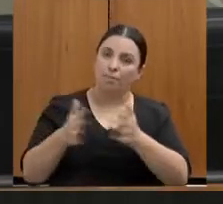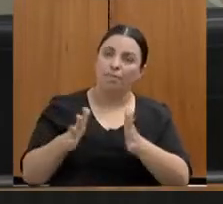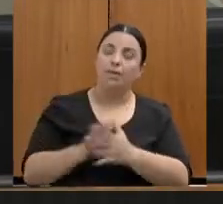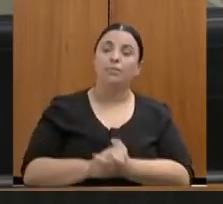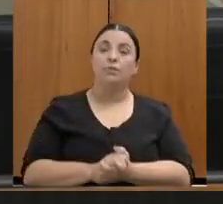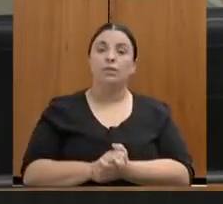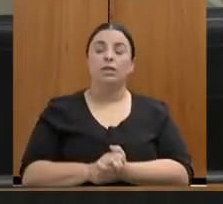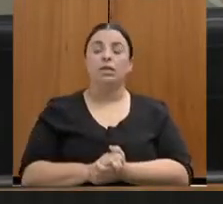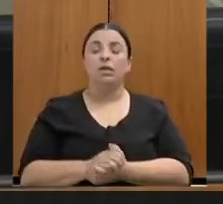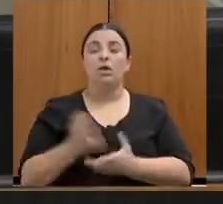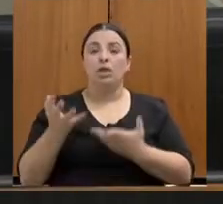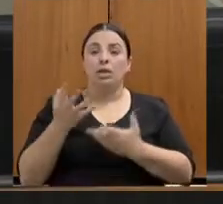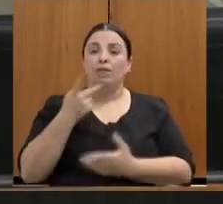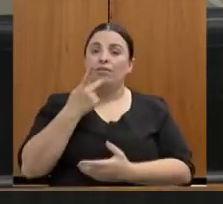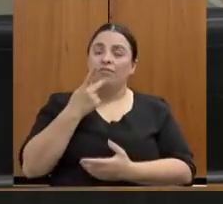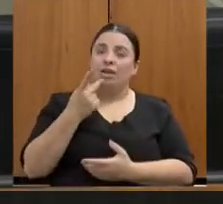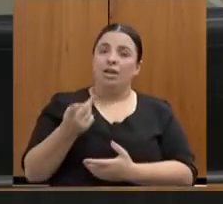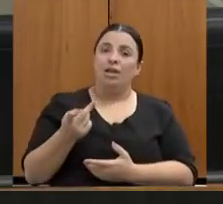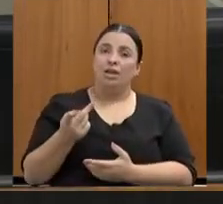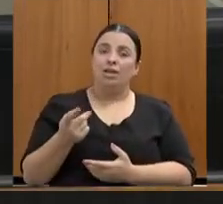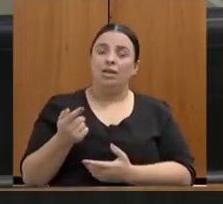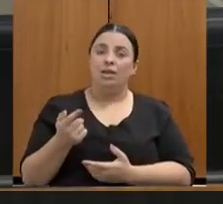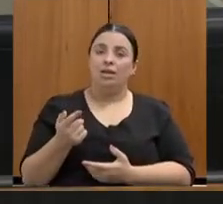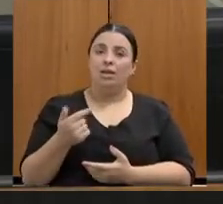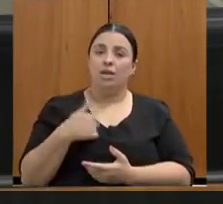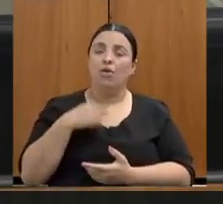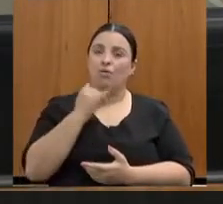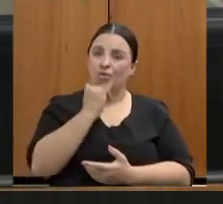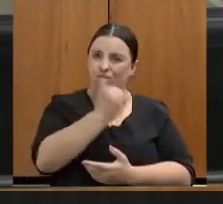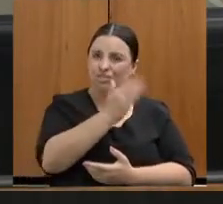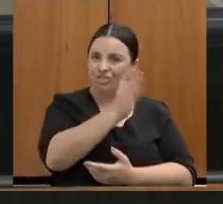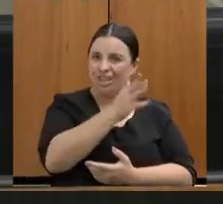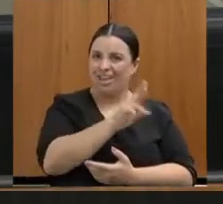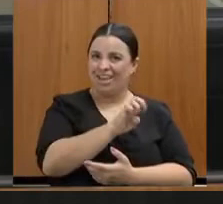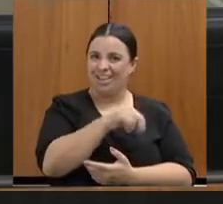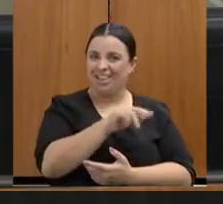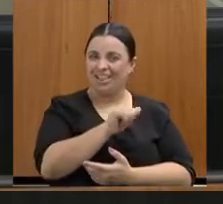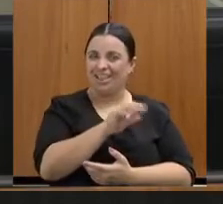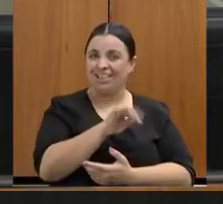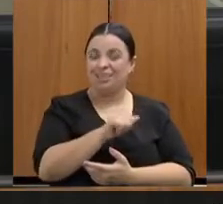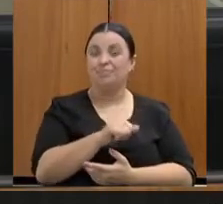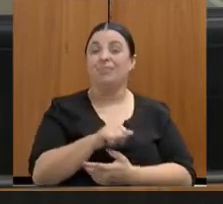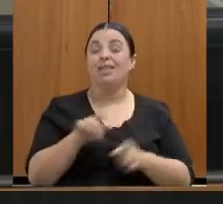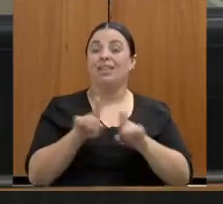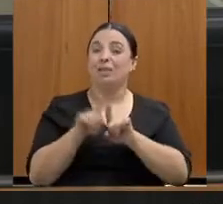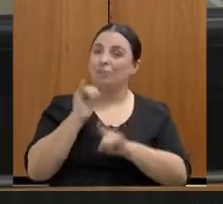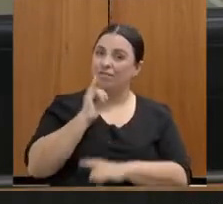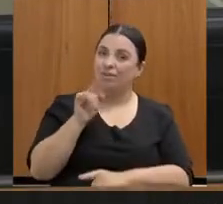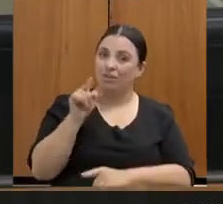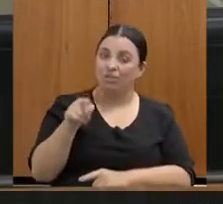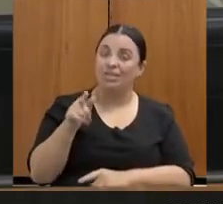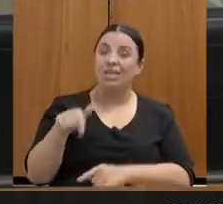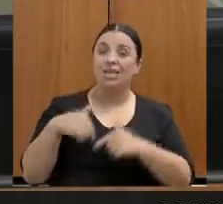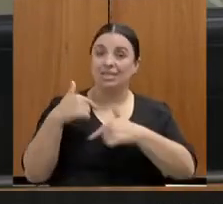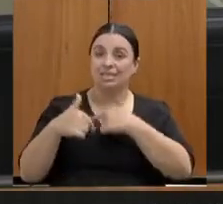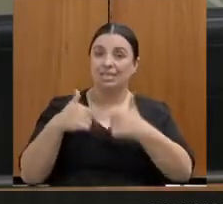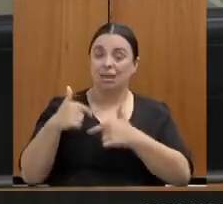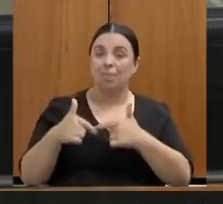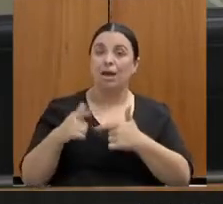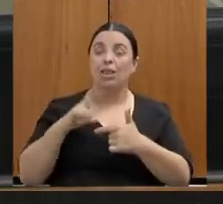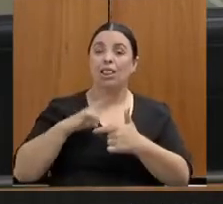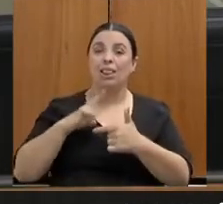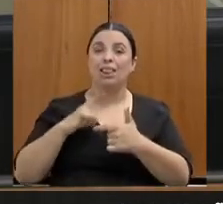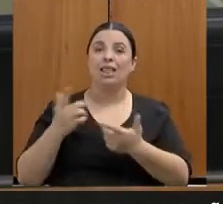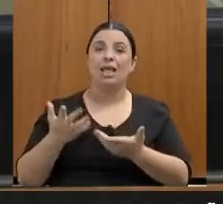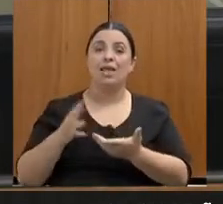Queria destacar que, como eu disse aqui à Renata, esse trabalho é alicerçado, ele é subsidiado por uma